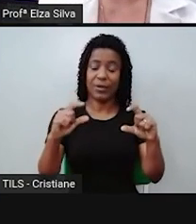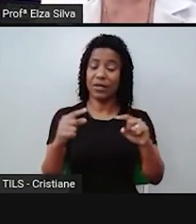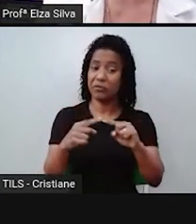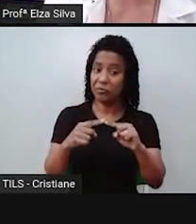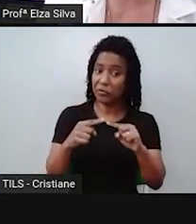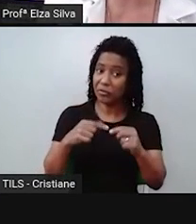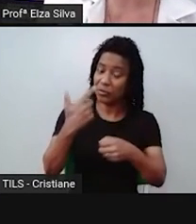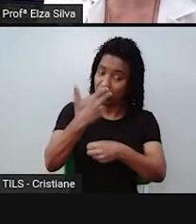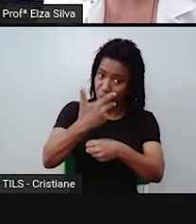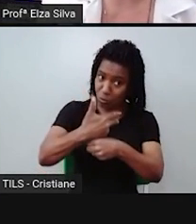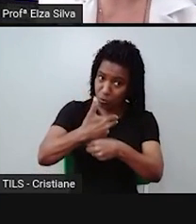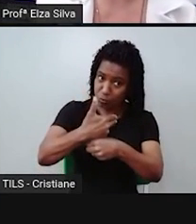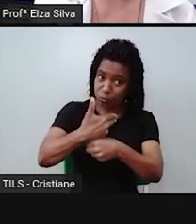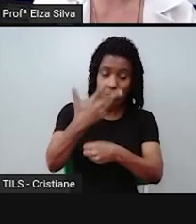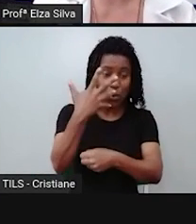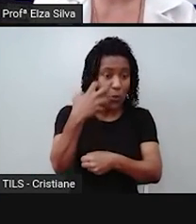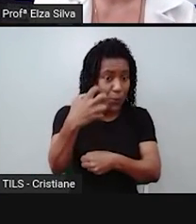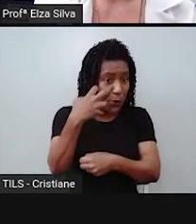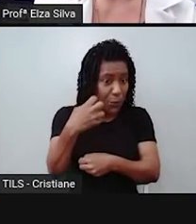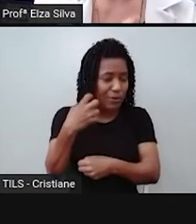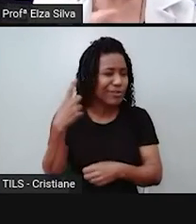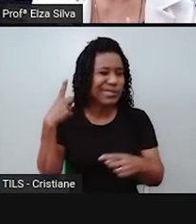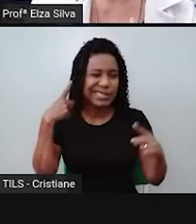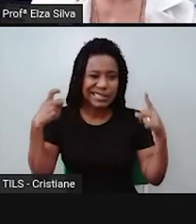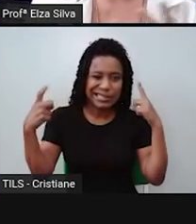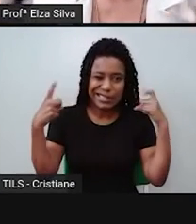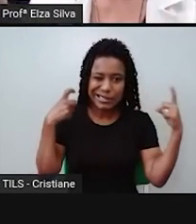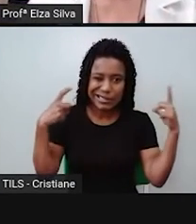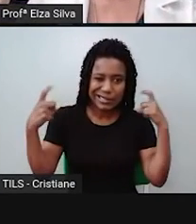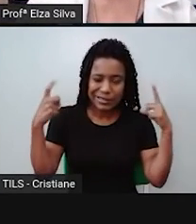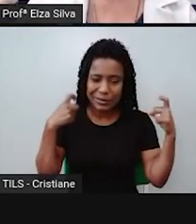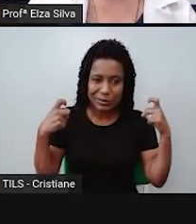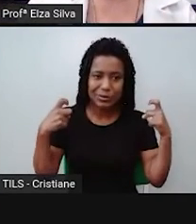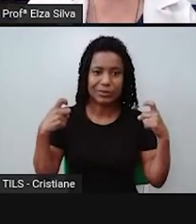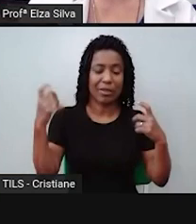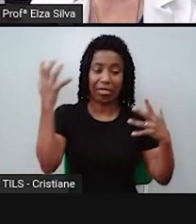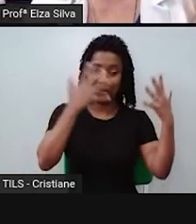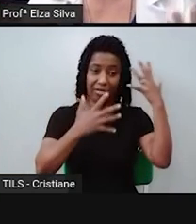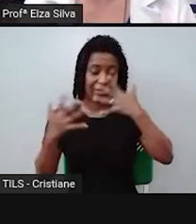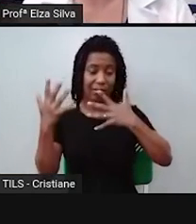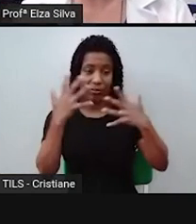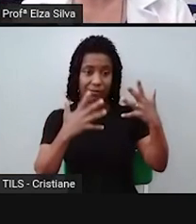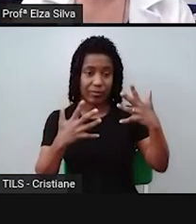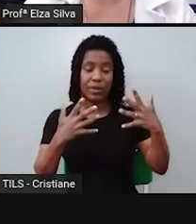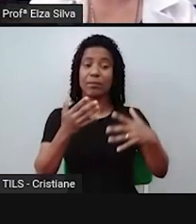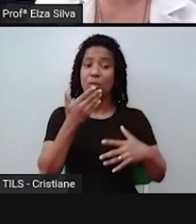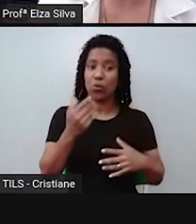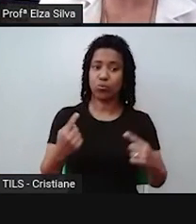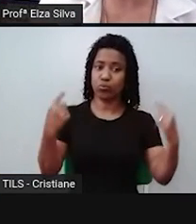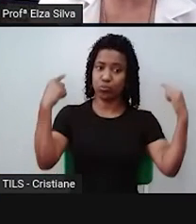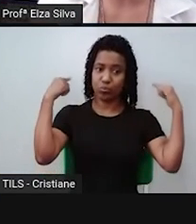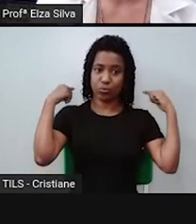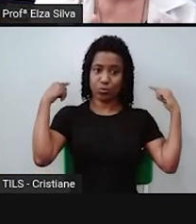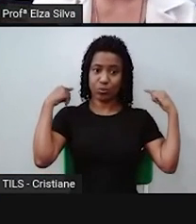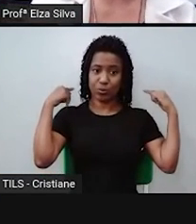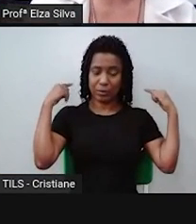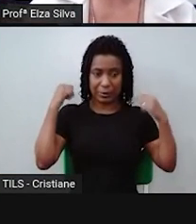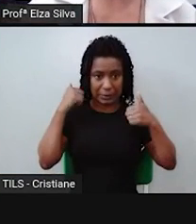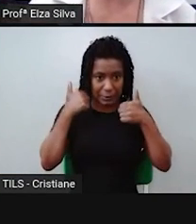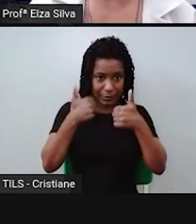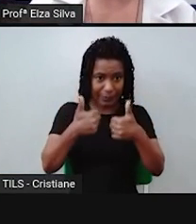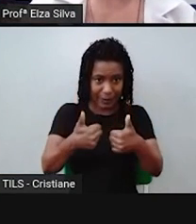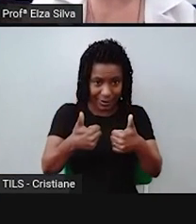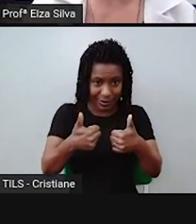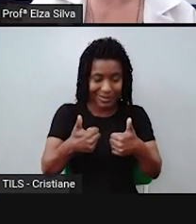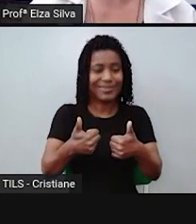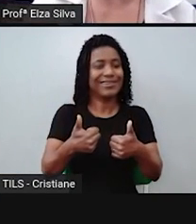caso você vá fazer uma filmagem, observar como é que está o fundo da fotografia ou da filmagem, para que